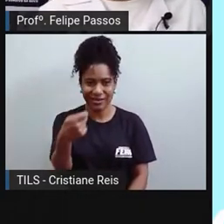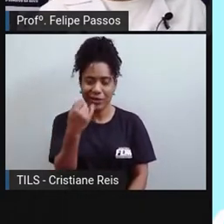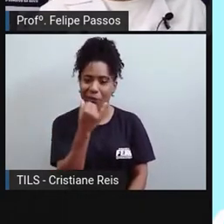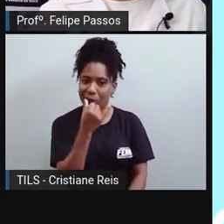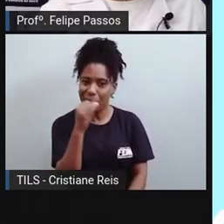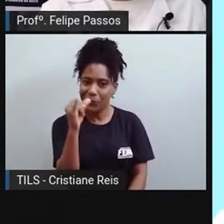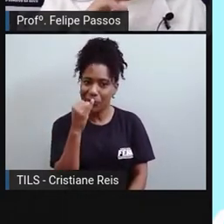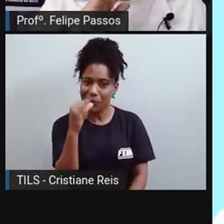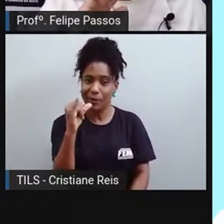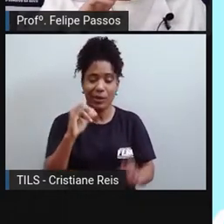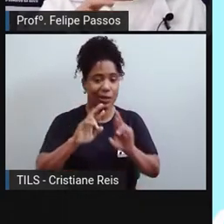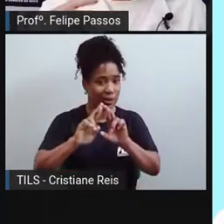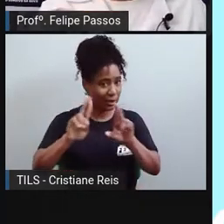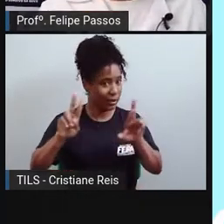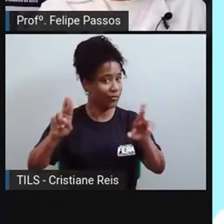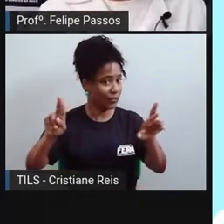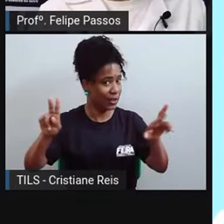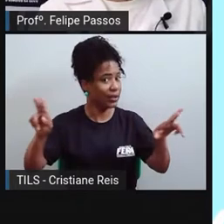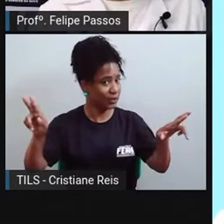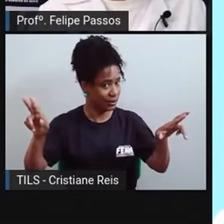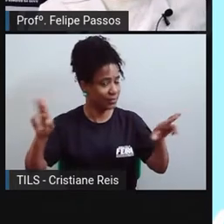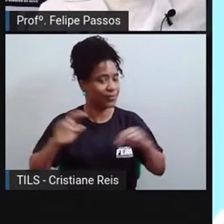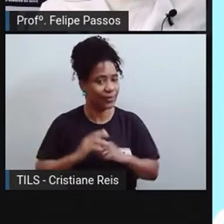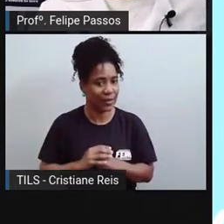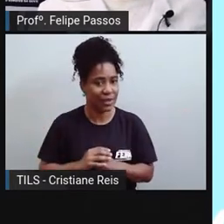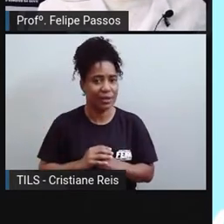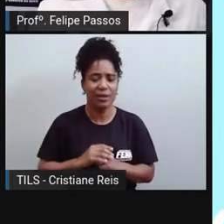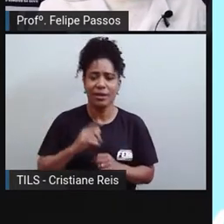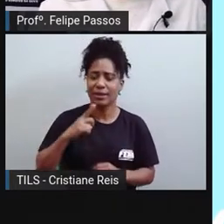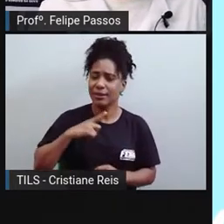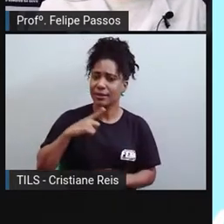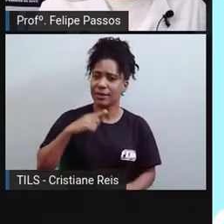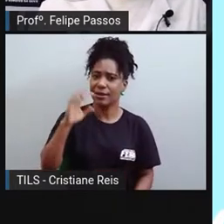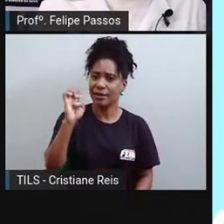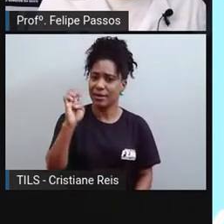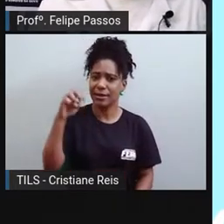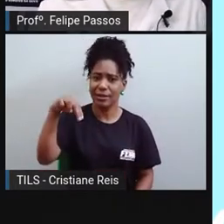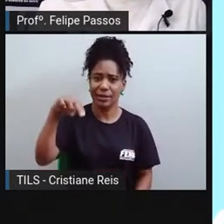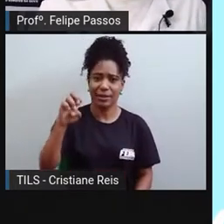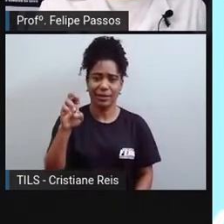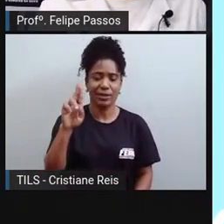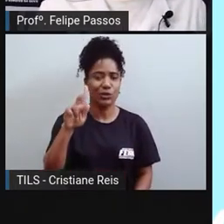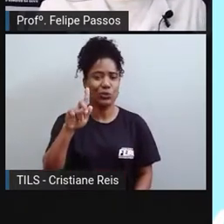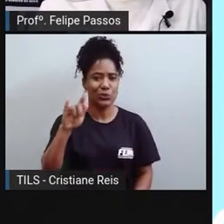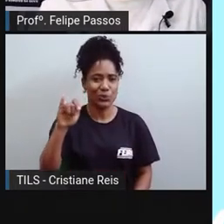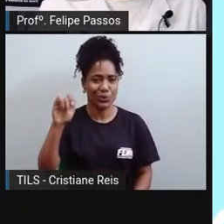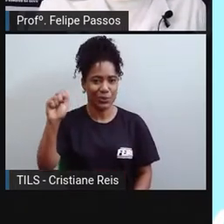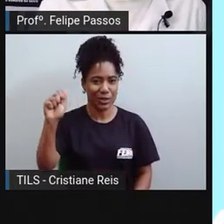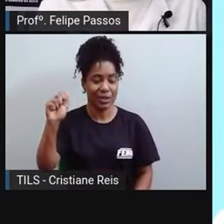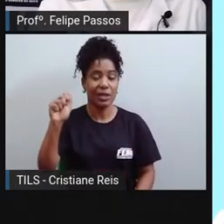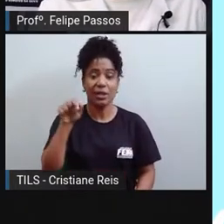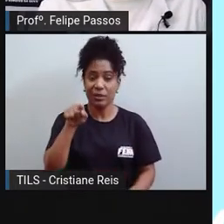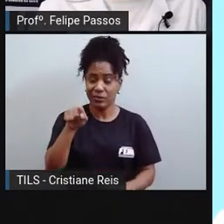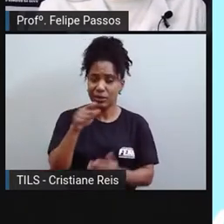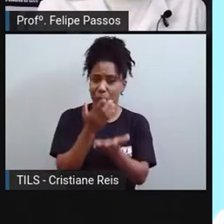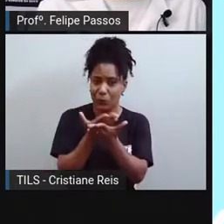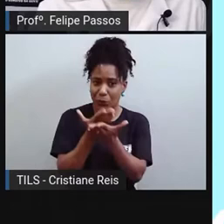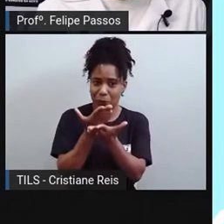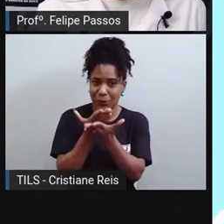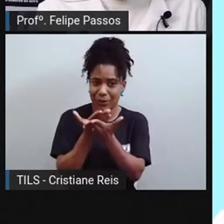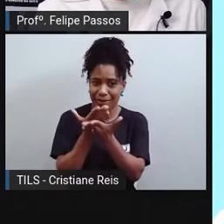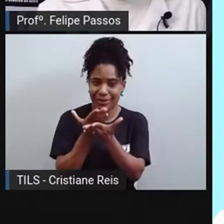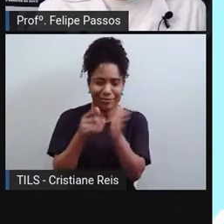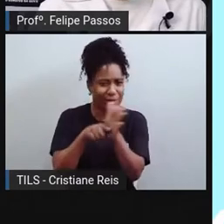diferentes na internet. Se você for estudar, vocês estão aí no nono ano, provavelmente vocês já estudaram ou vão estudar